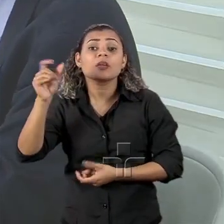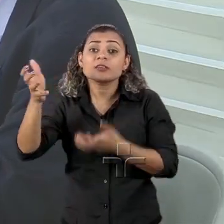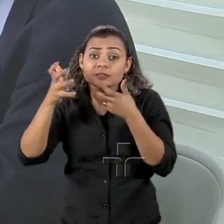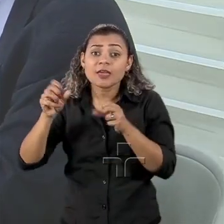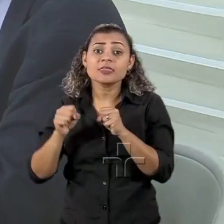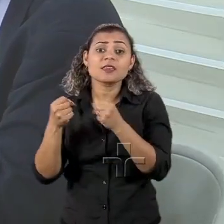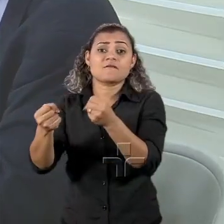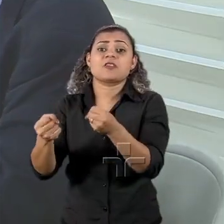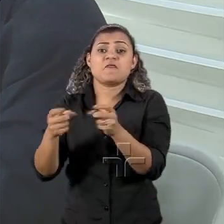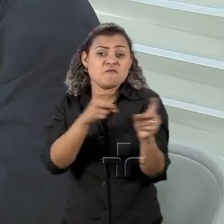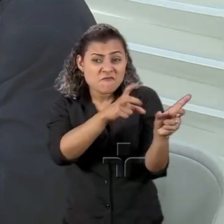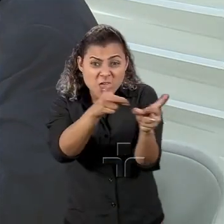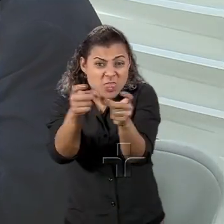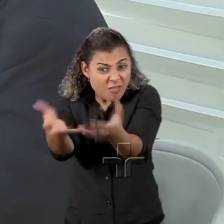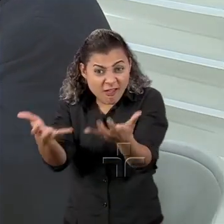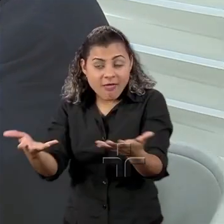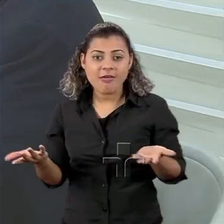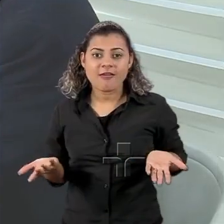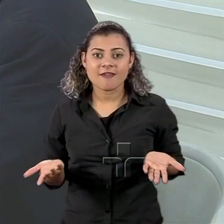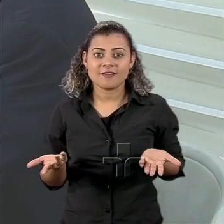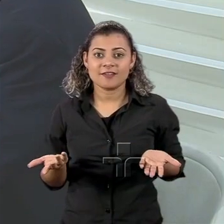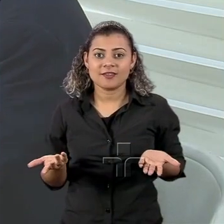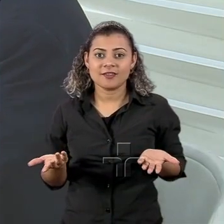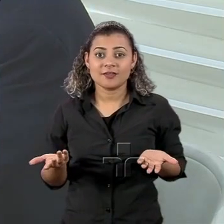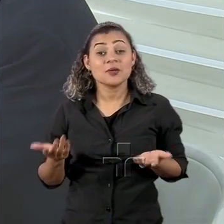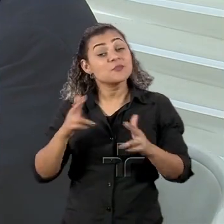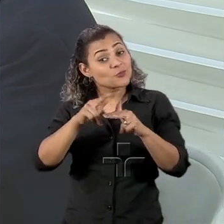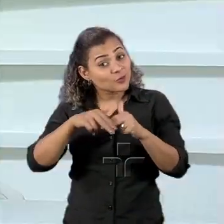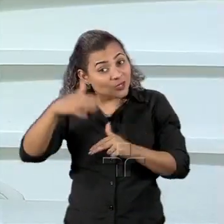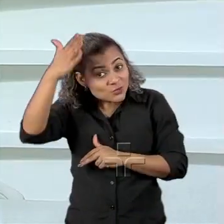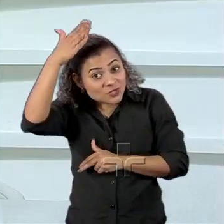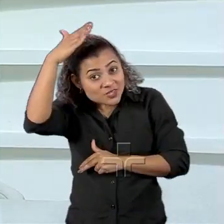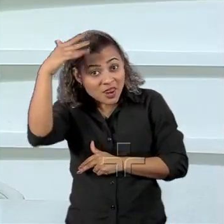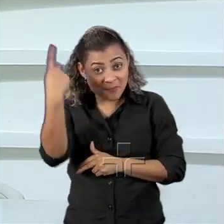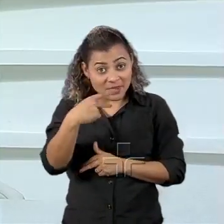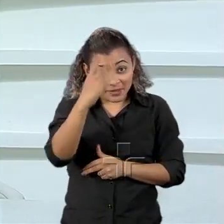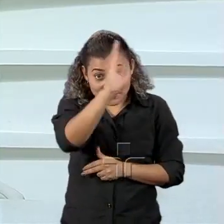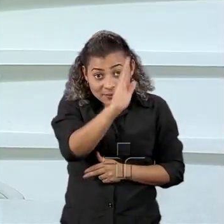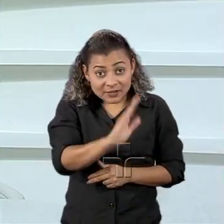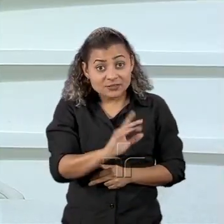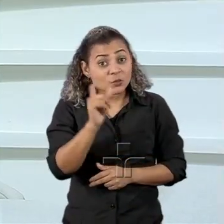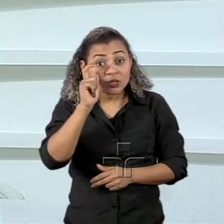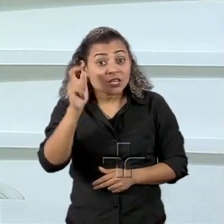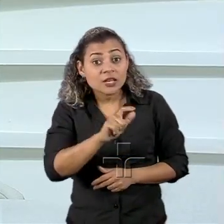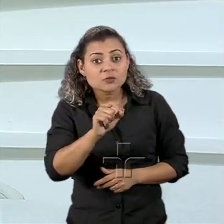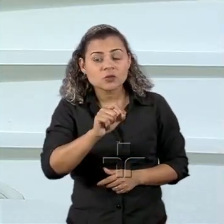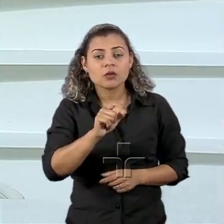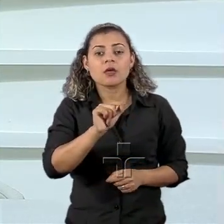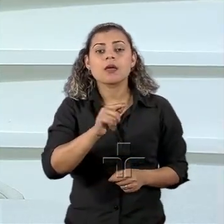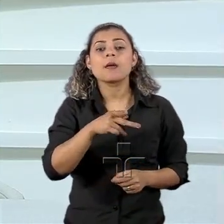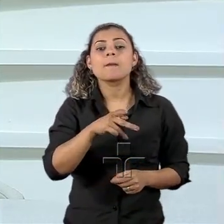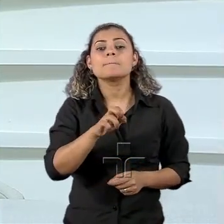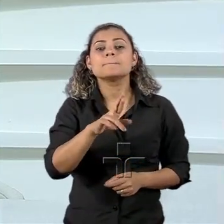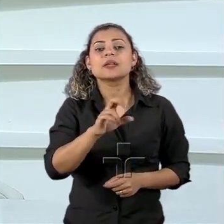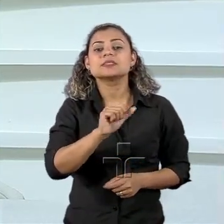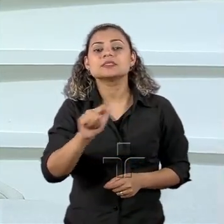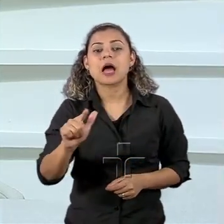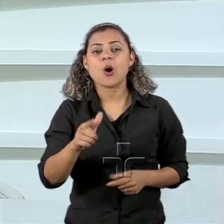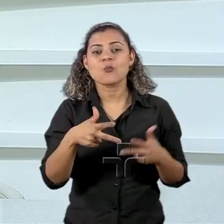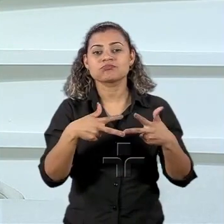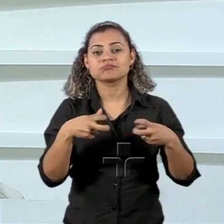Ele está na frente para brigar com isso. O interesse do Trump no Brasil é pressão, é embraer,